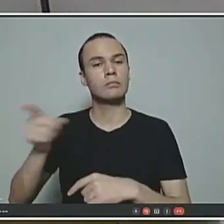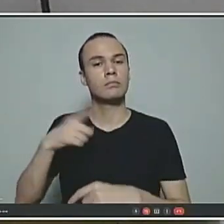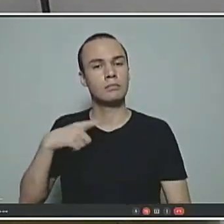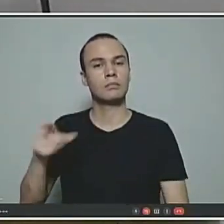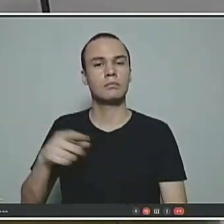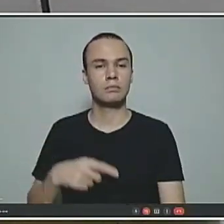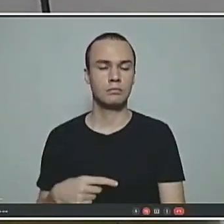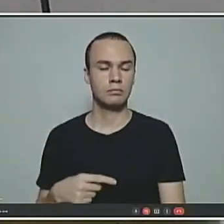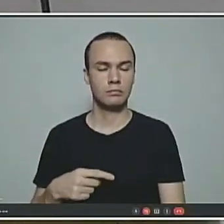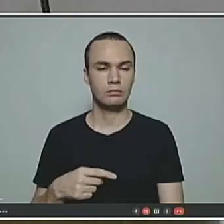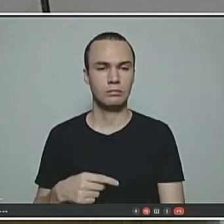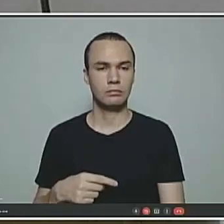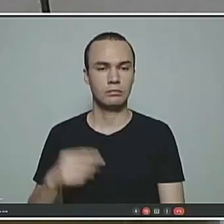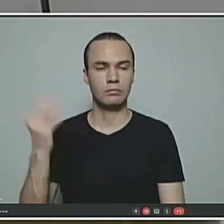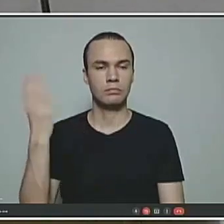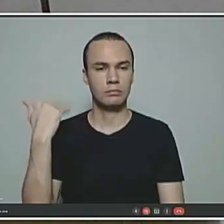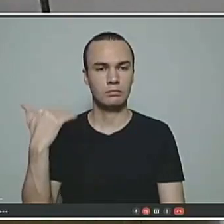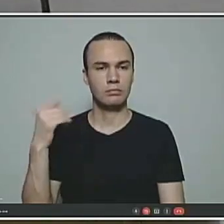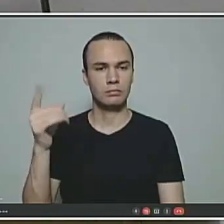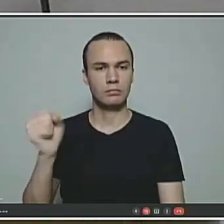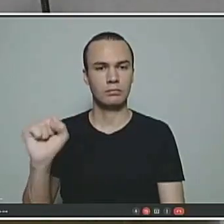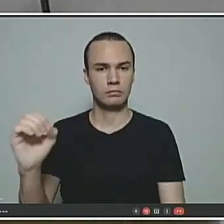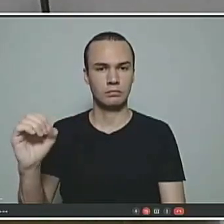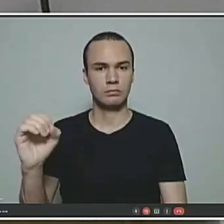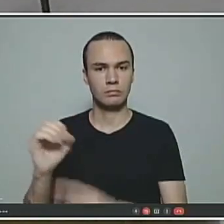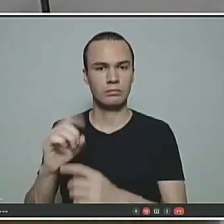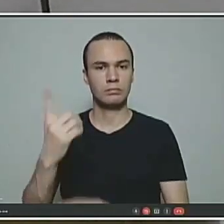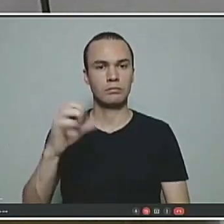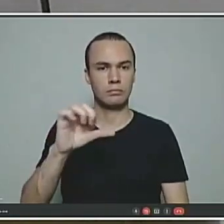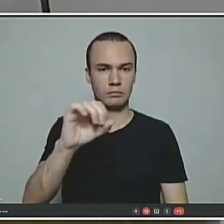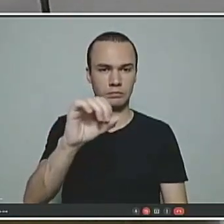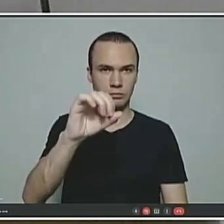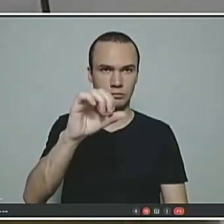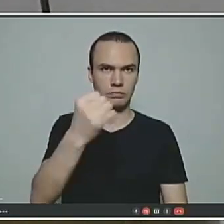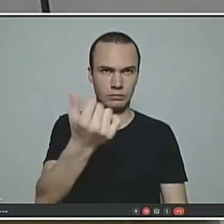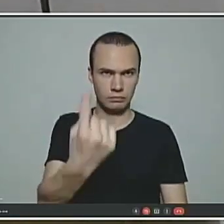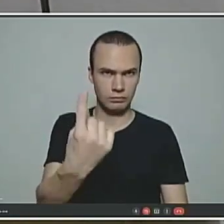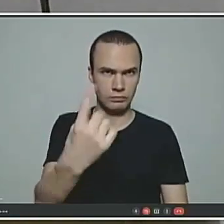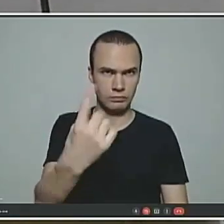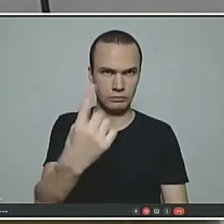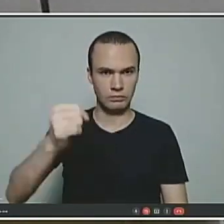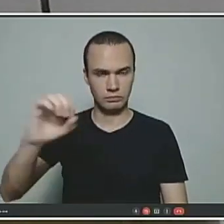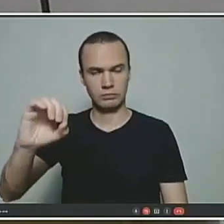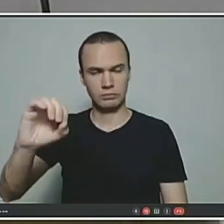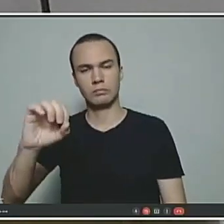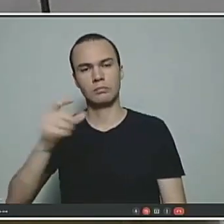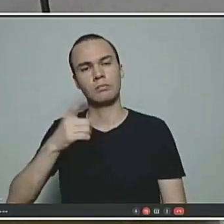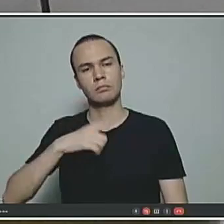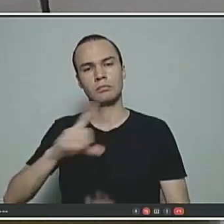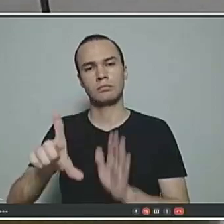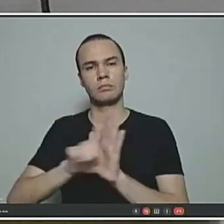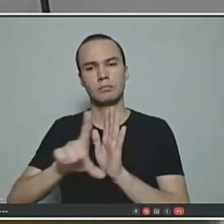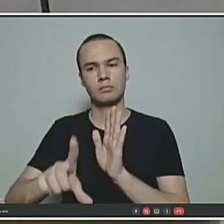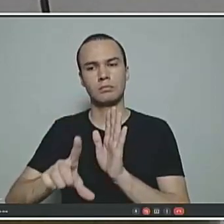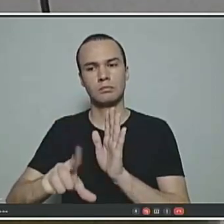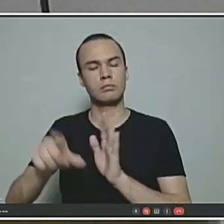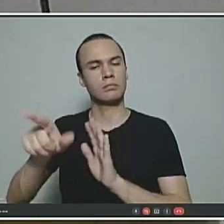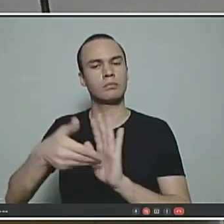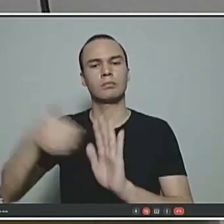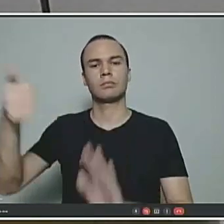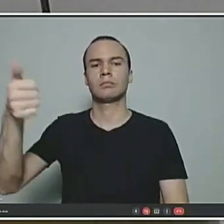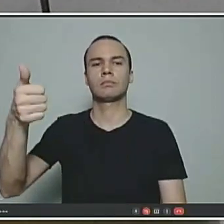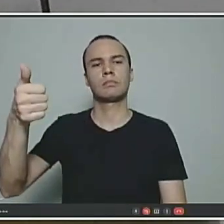antes de 80, até 1980, era considerada na lei atividade penosa. Tiraram essa